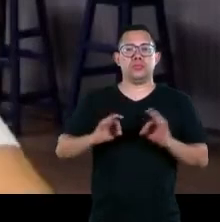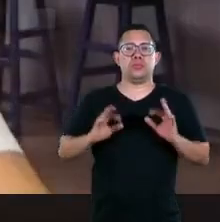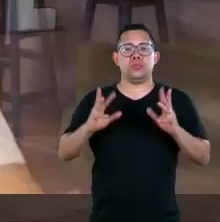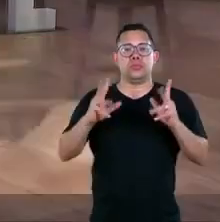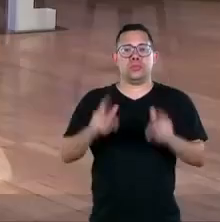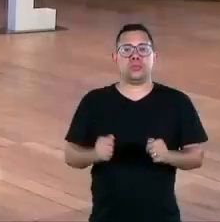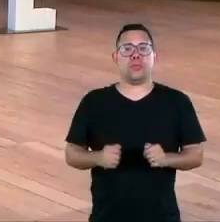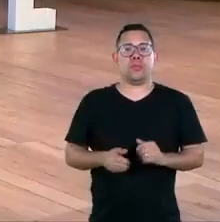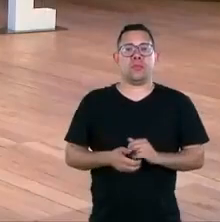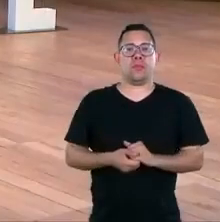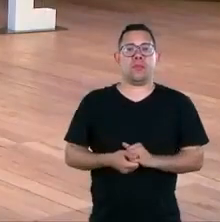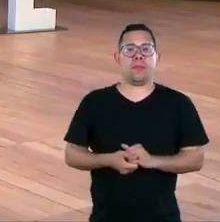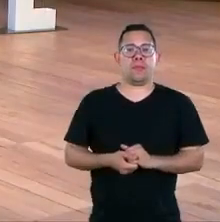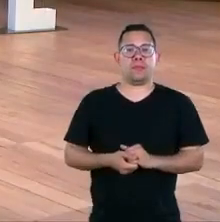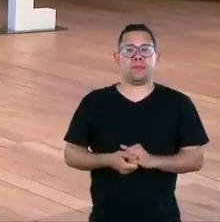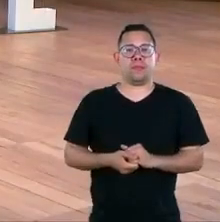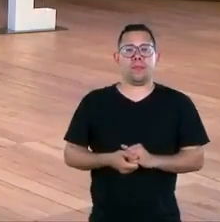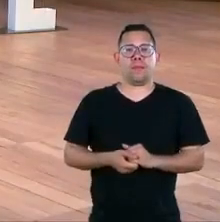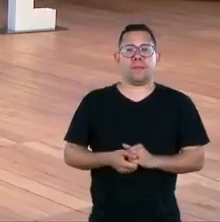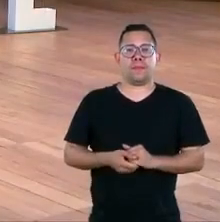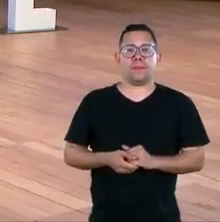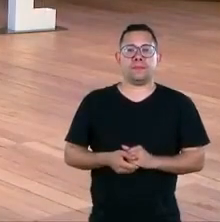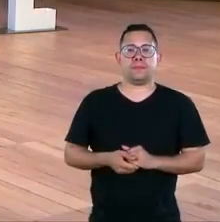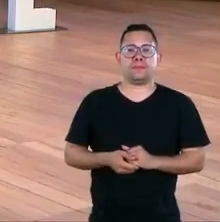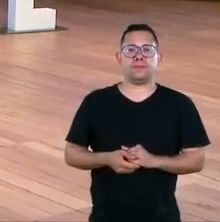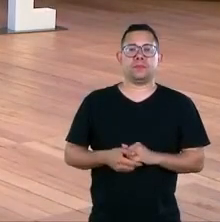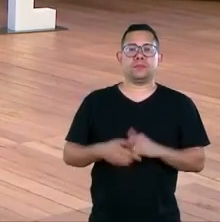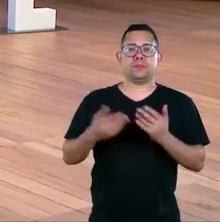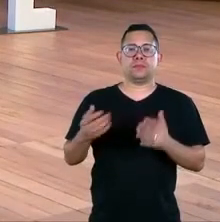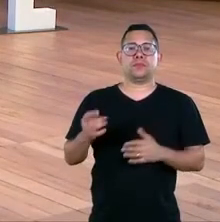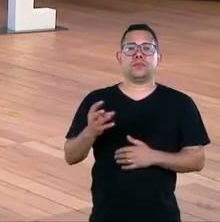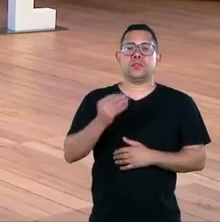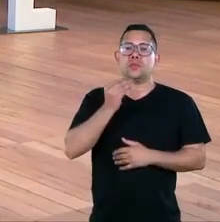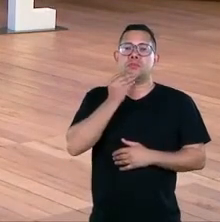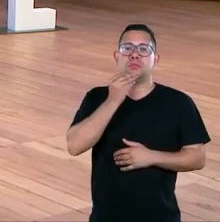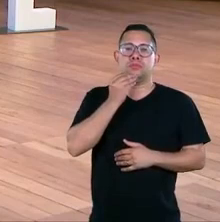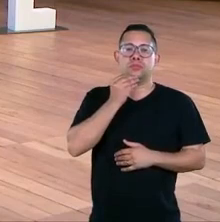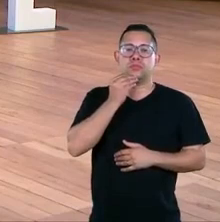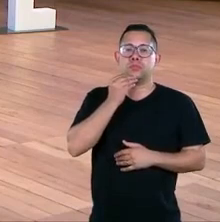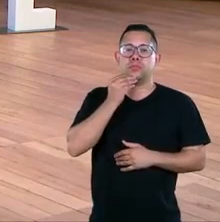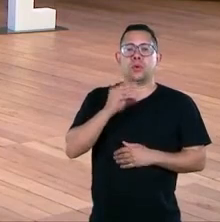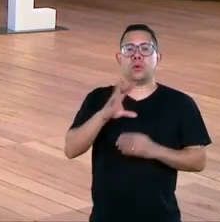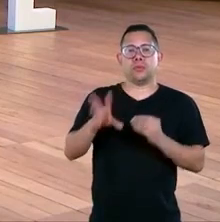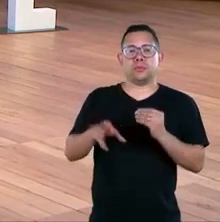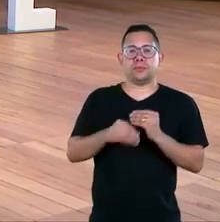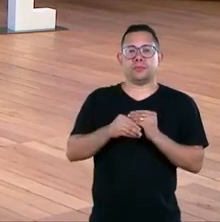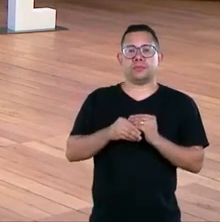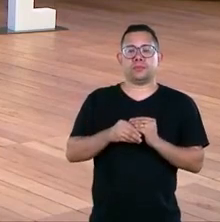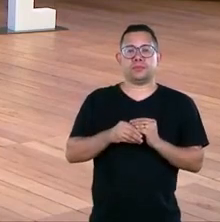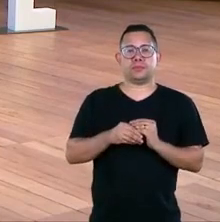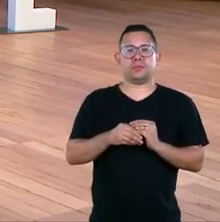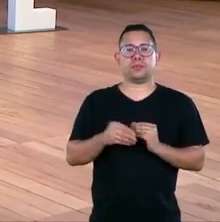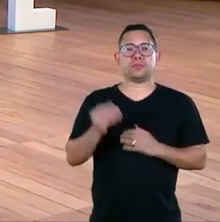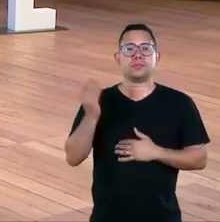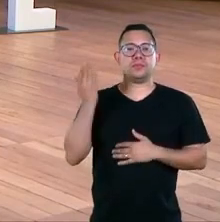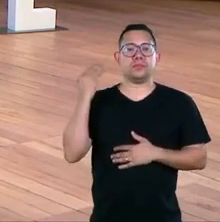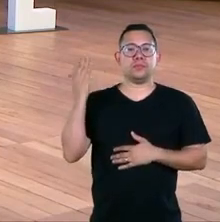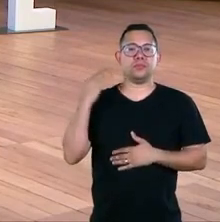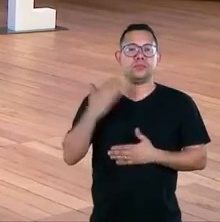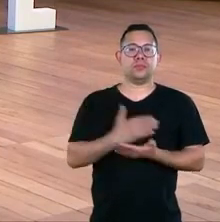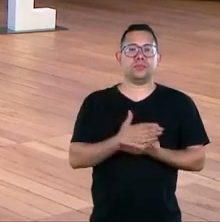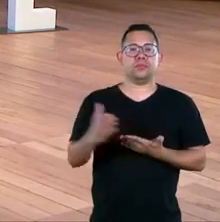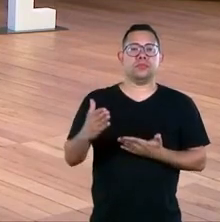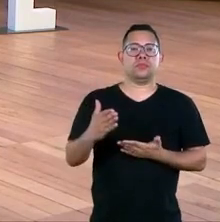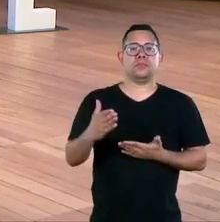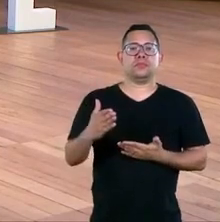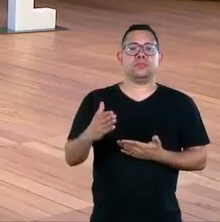é isso mesmo uma observação que eu gostaria de fazer com relação a isso é o seguinte nós tivemos logo no início da pandemia um